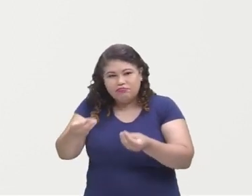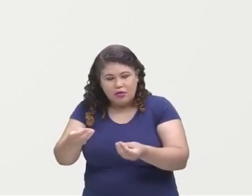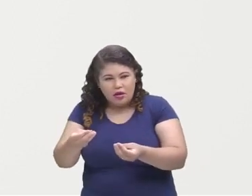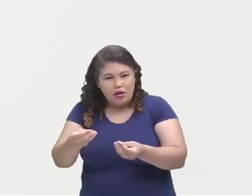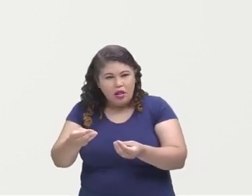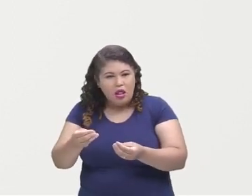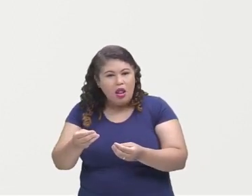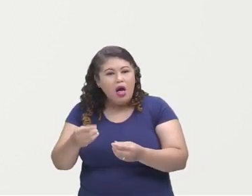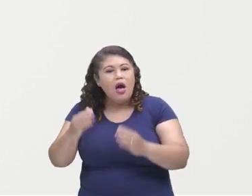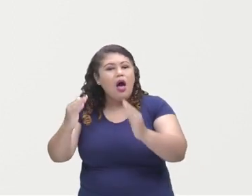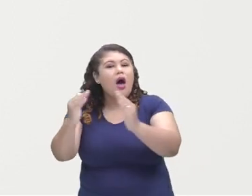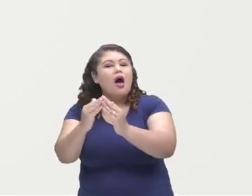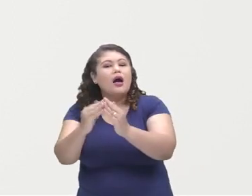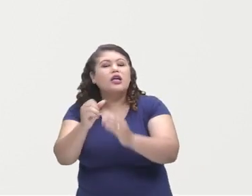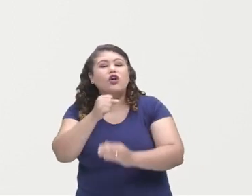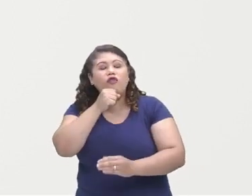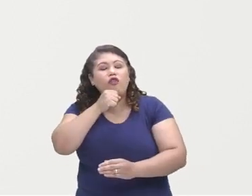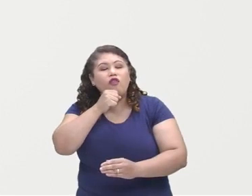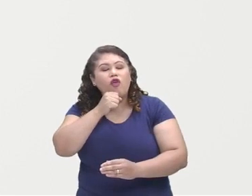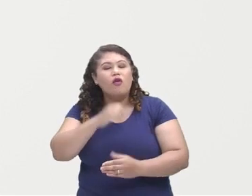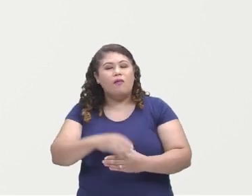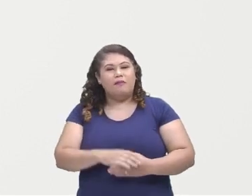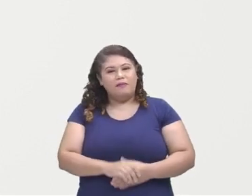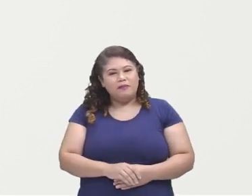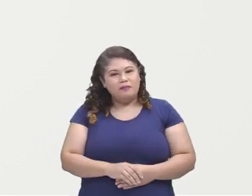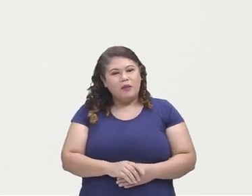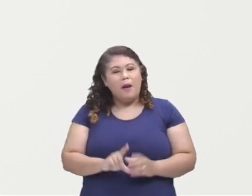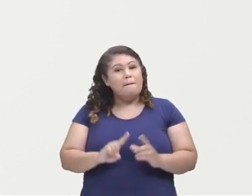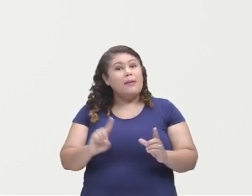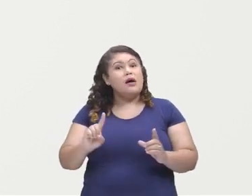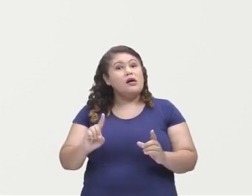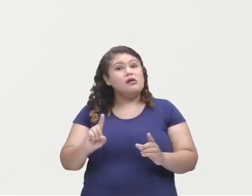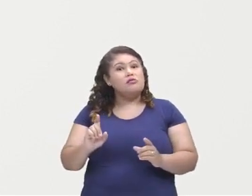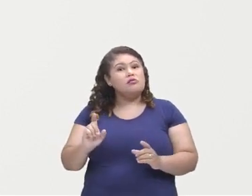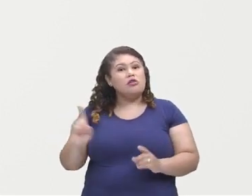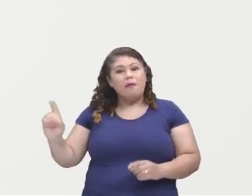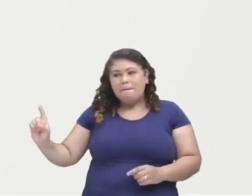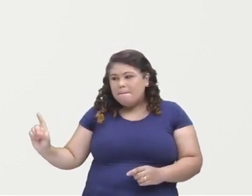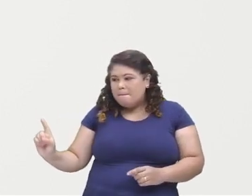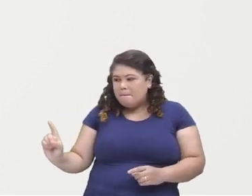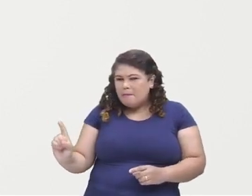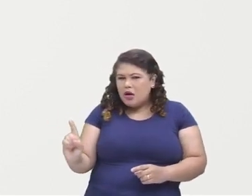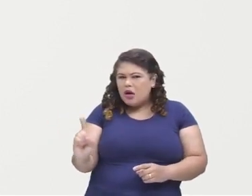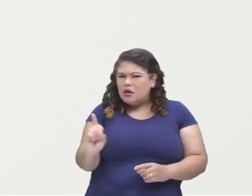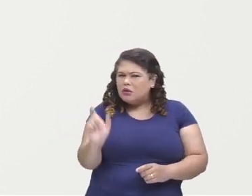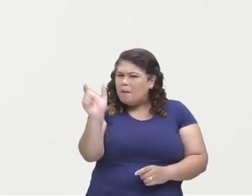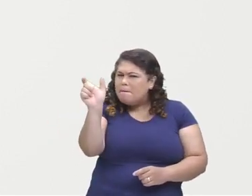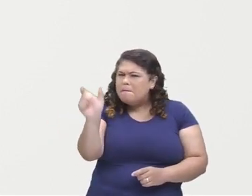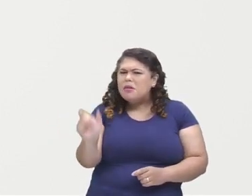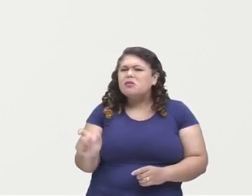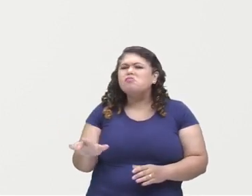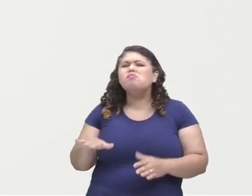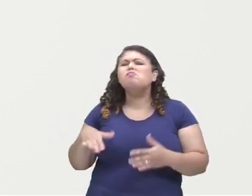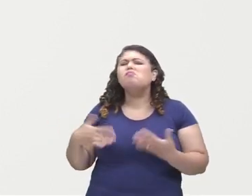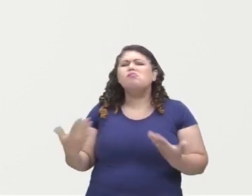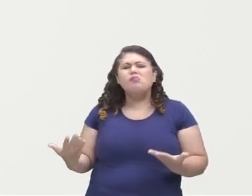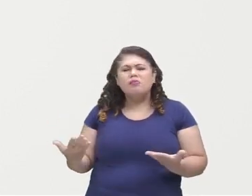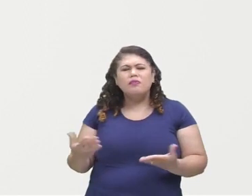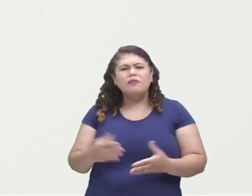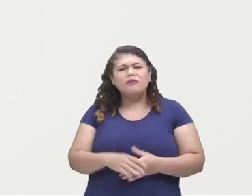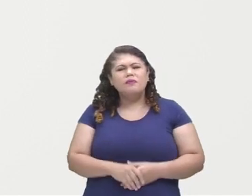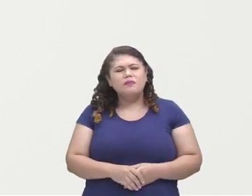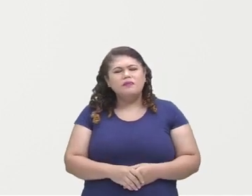entregar na casa de sua avó. Mas alguém apareceu no meio do caminho.